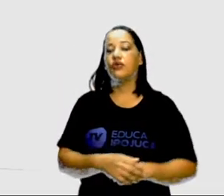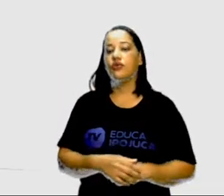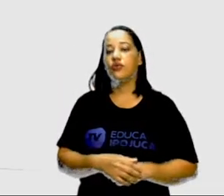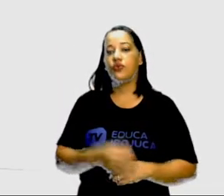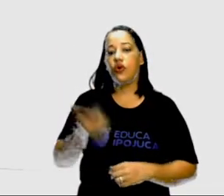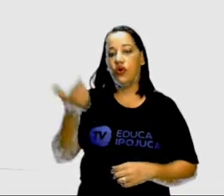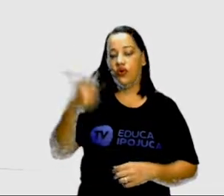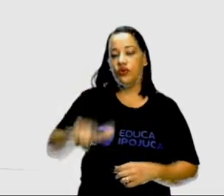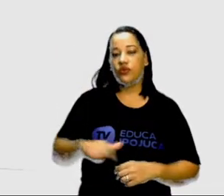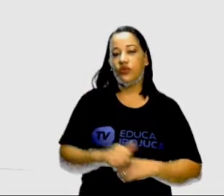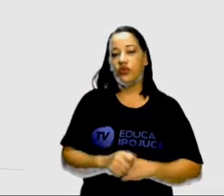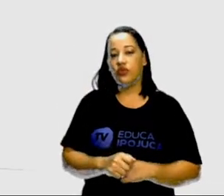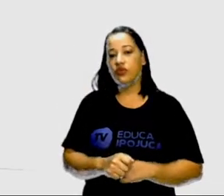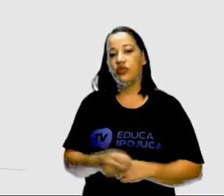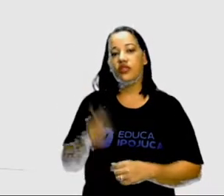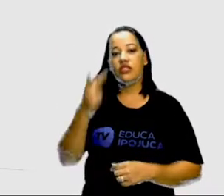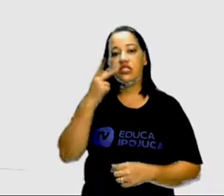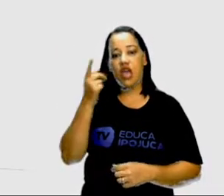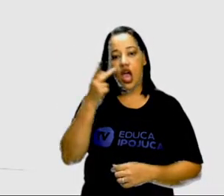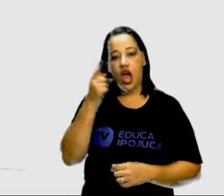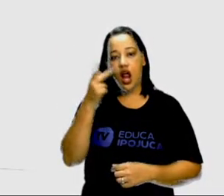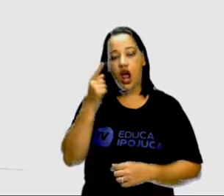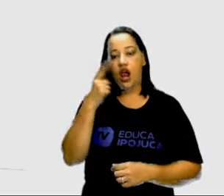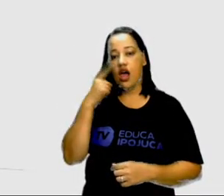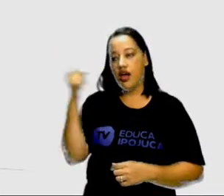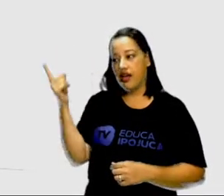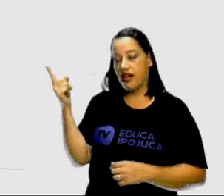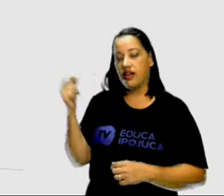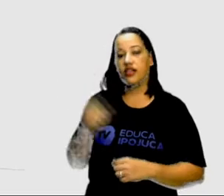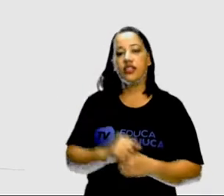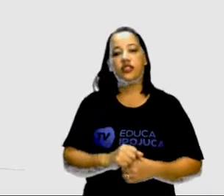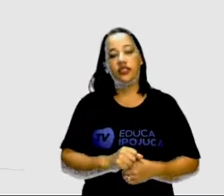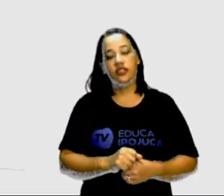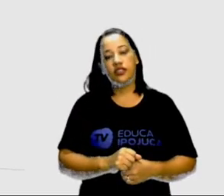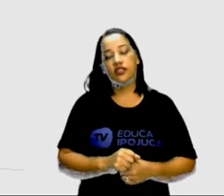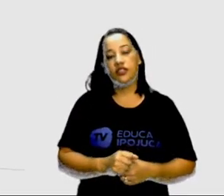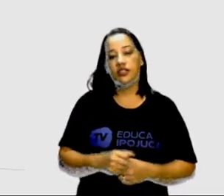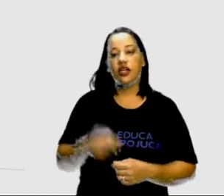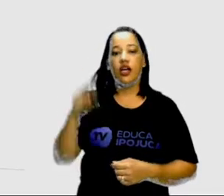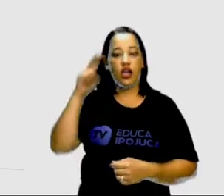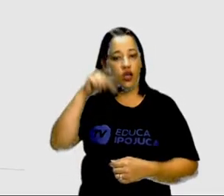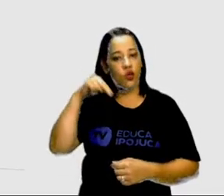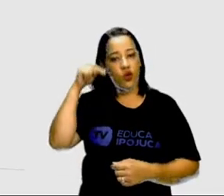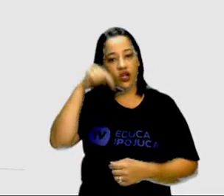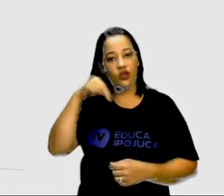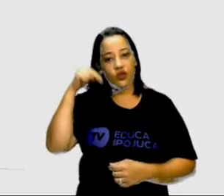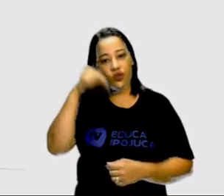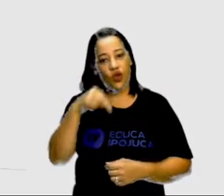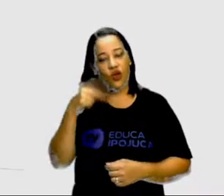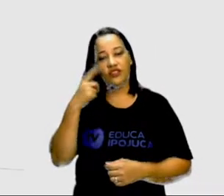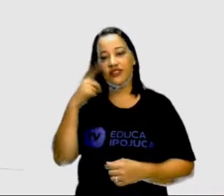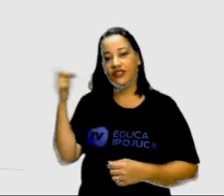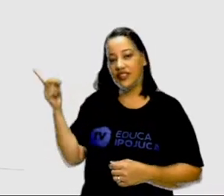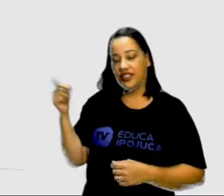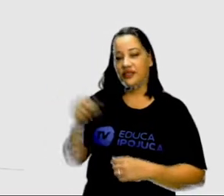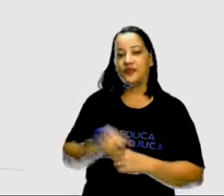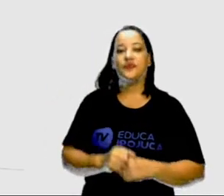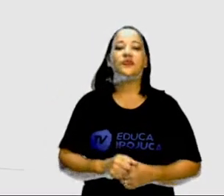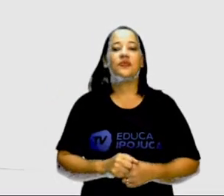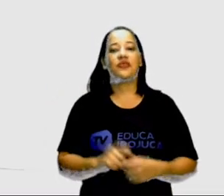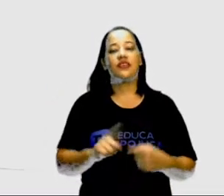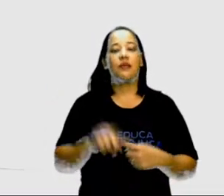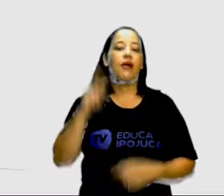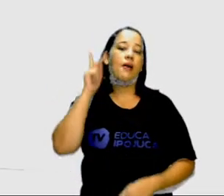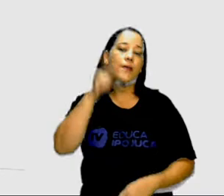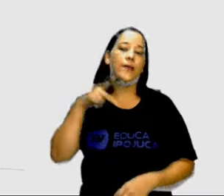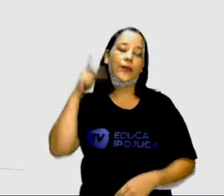Ceará com Rachel de Queiroz No Rio Grande do Norte Nízia Floresta E na Paraíba